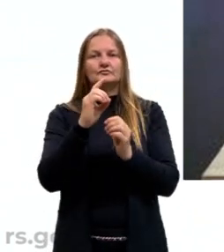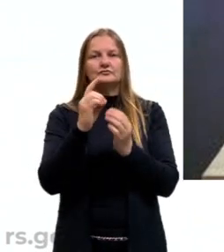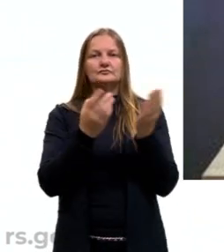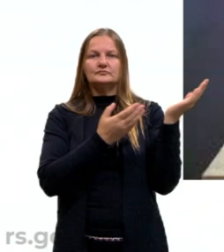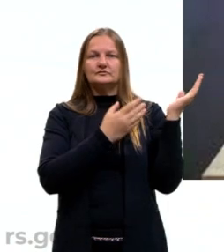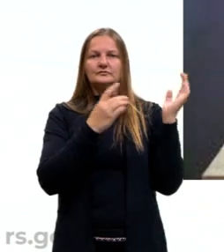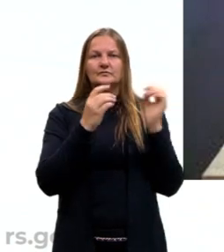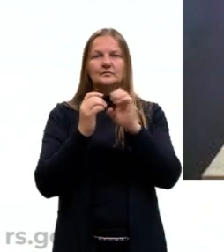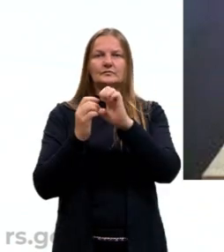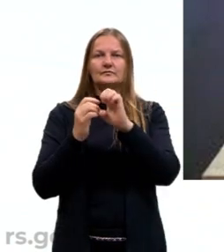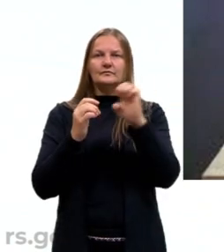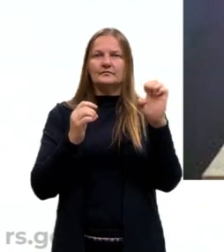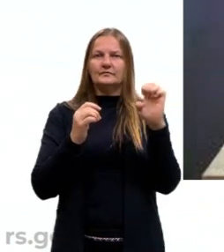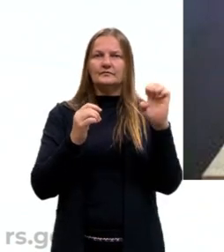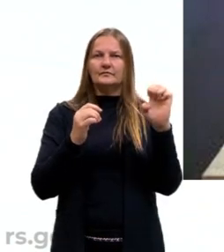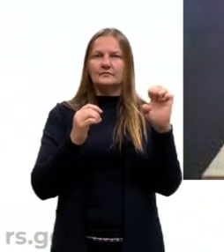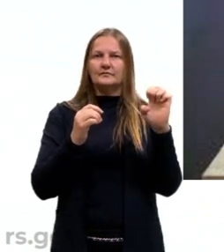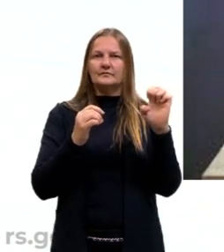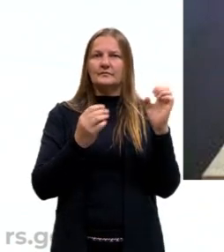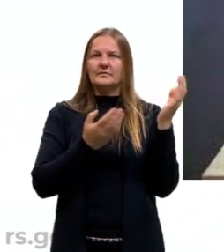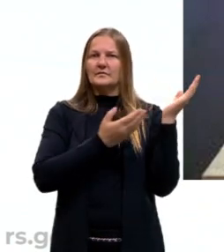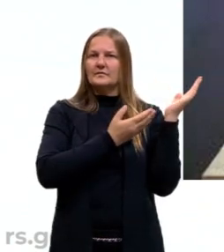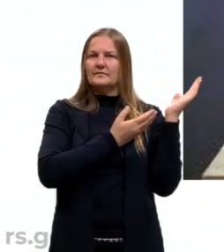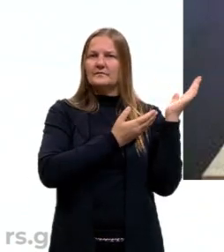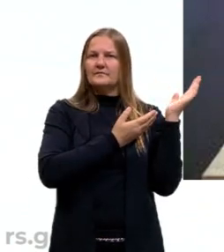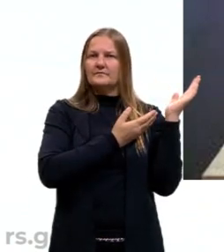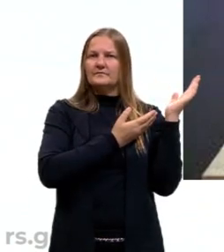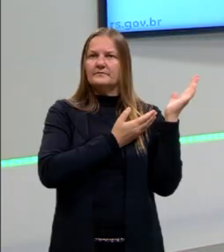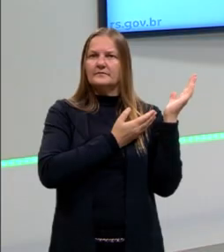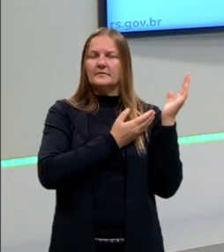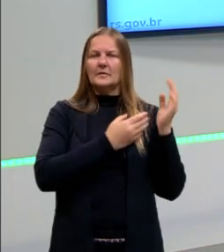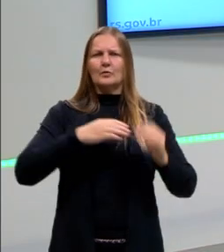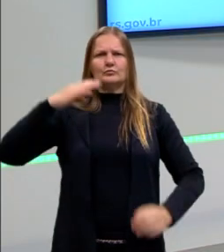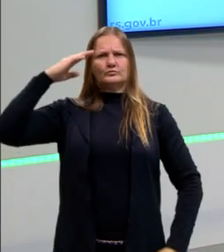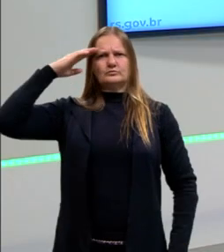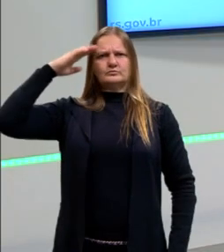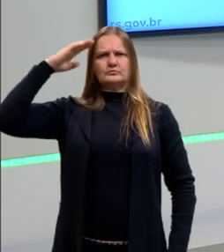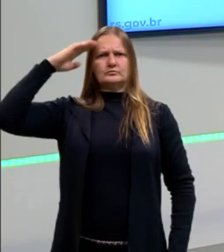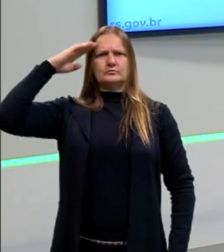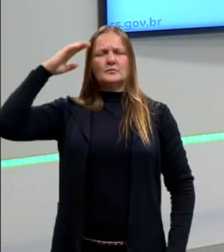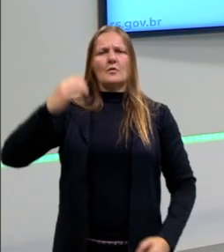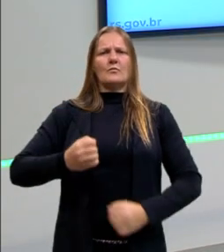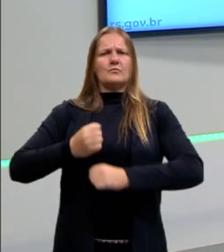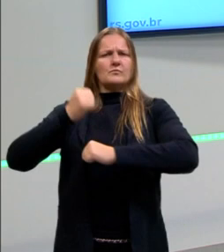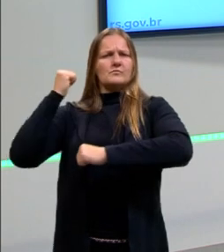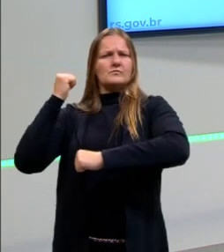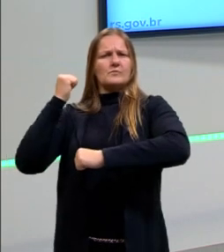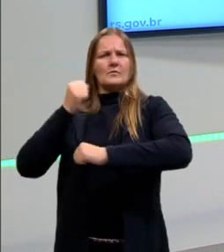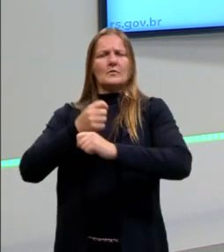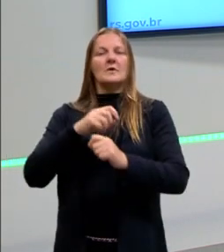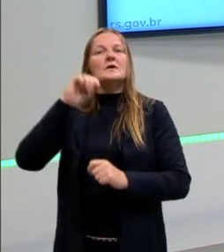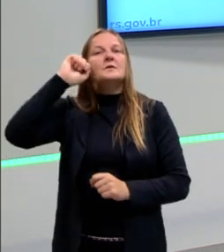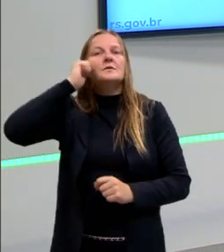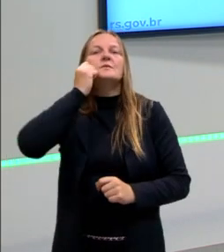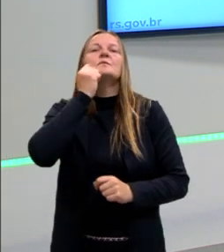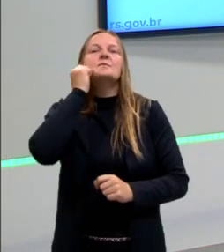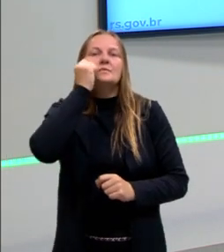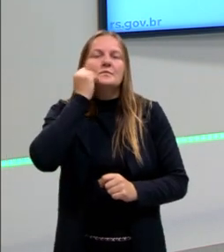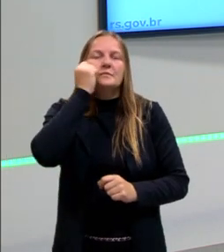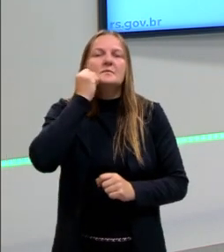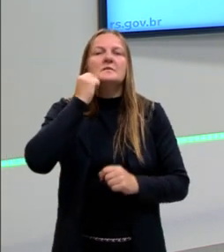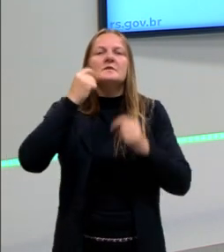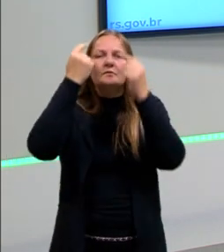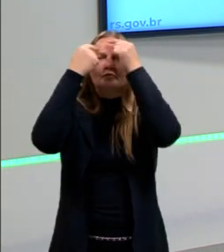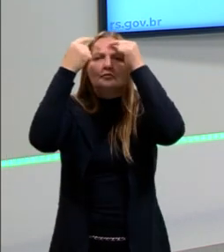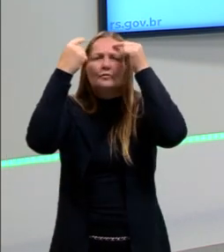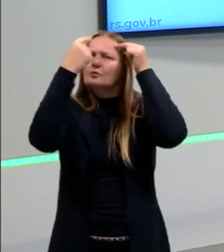na imagem da esquerda, que tem estátuas de vários soldados, vários arqueiros negros, com o cabelo